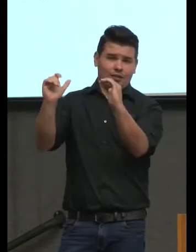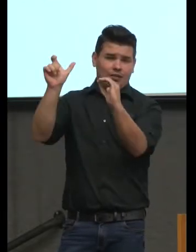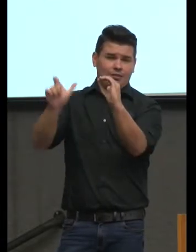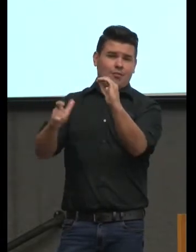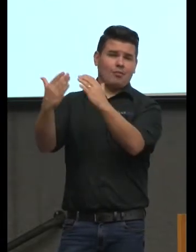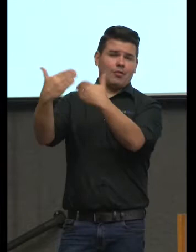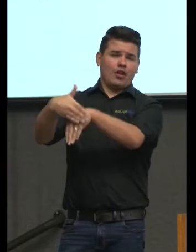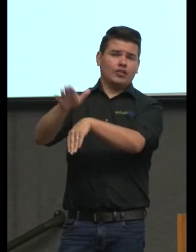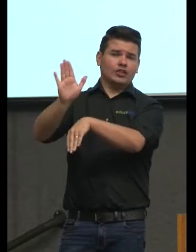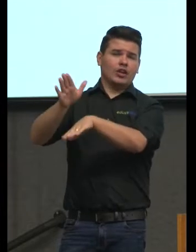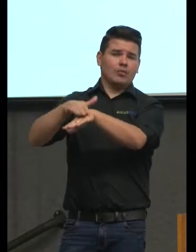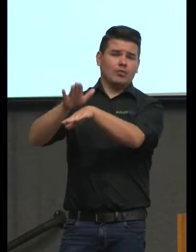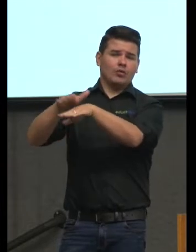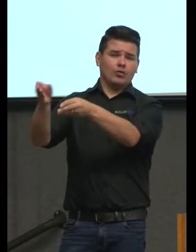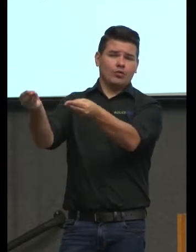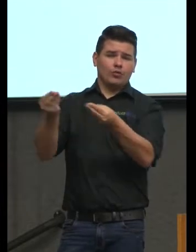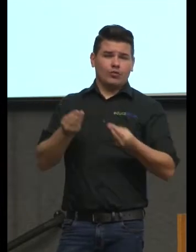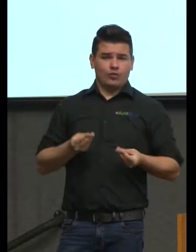avaliação como produto